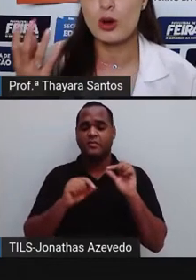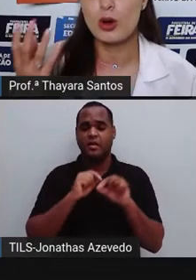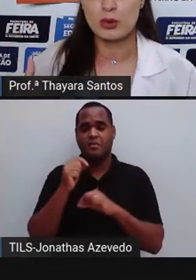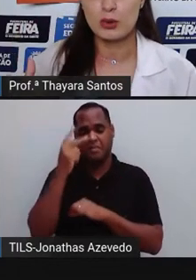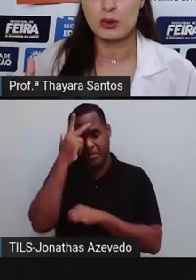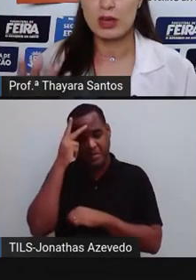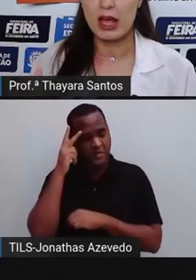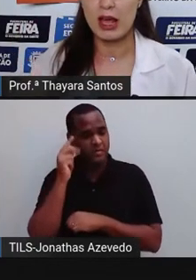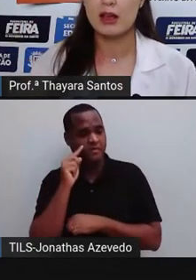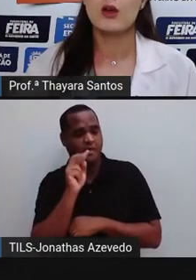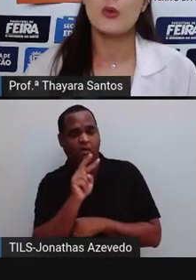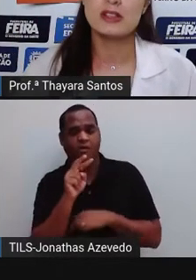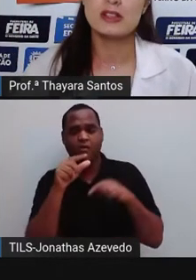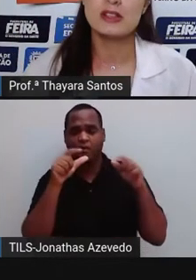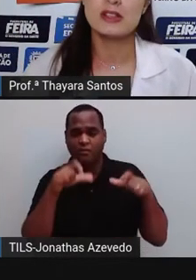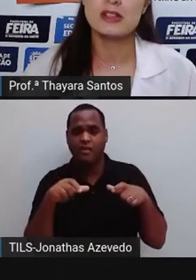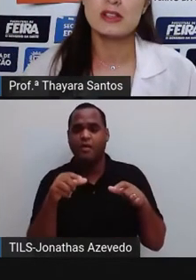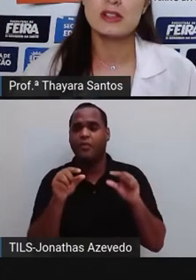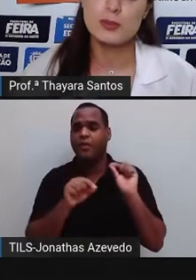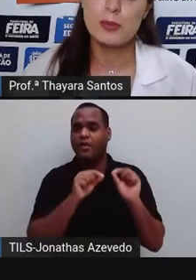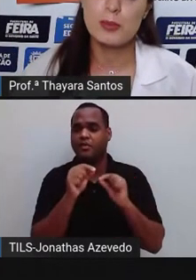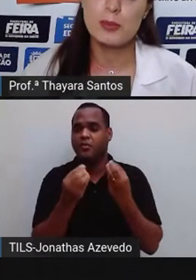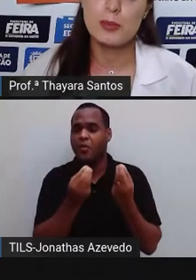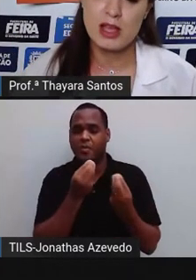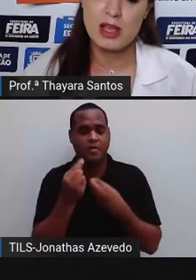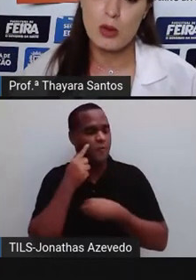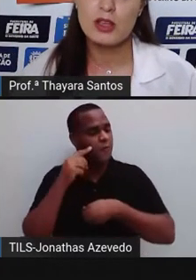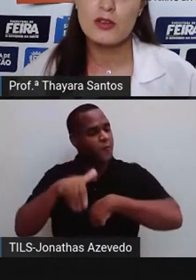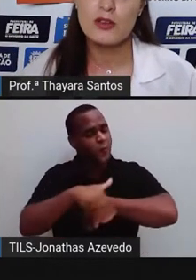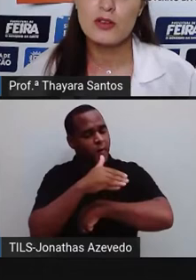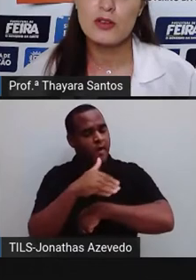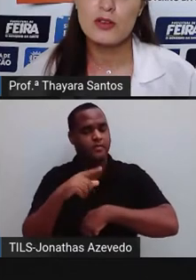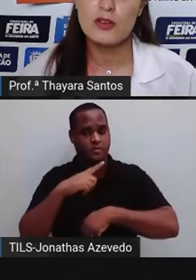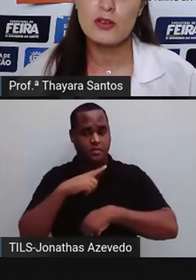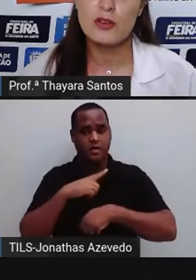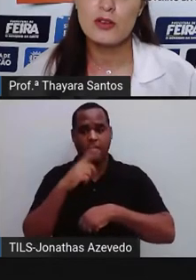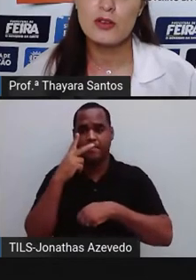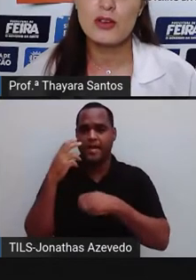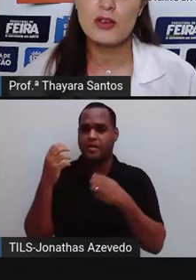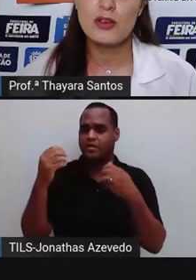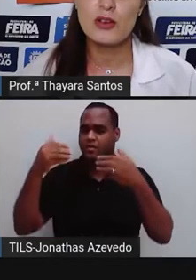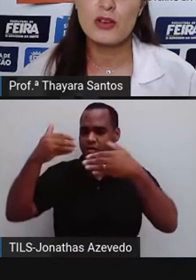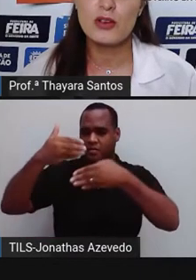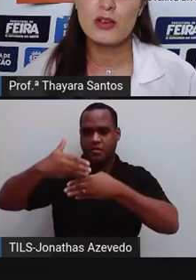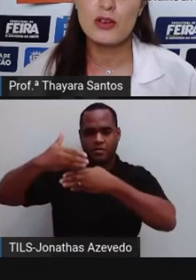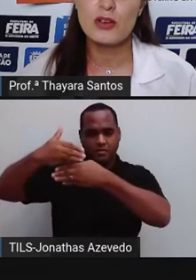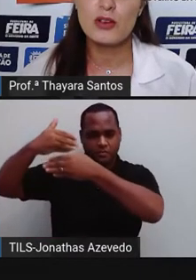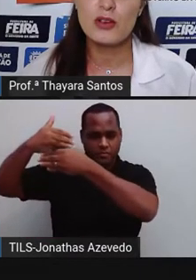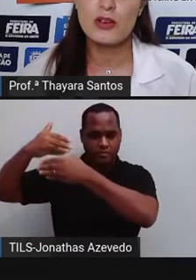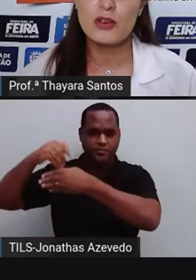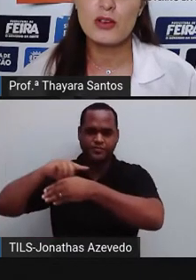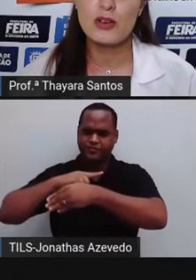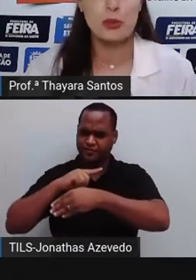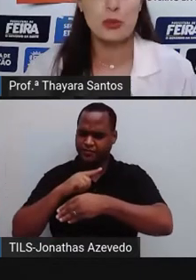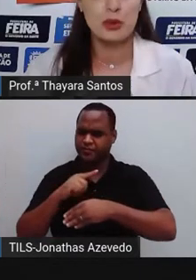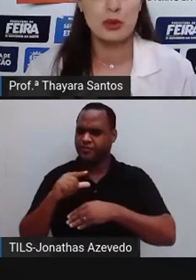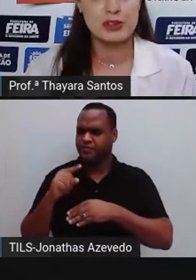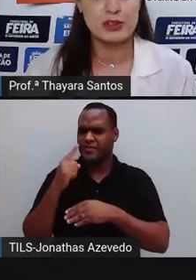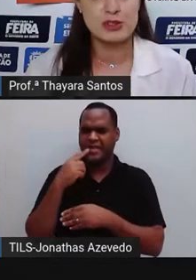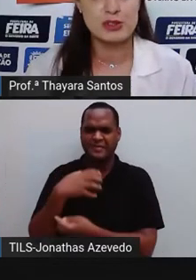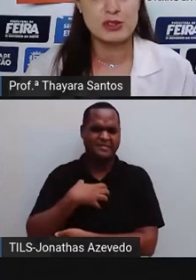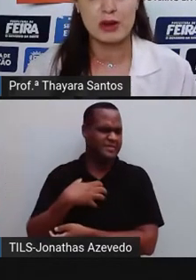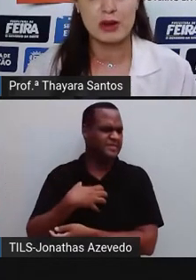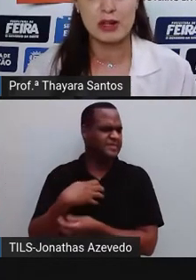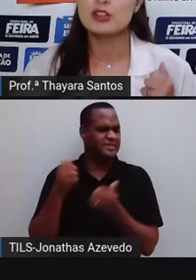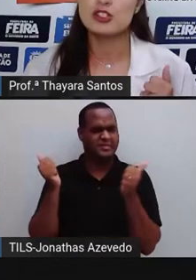a gente olha para um lugar como esse aqui. Quando a gente passa na rua e vê uma parede cheia de atletas, isso dá um incômodo